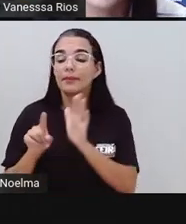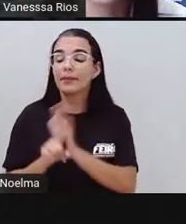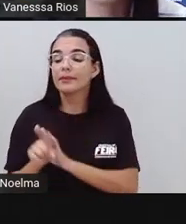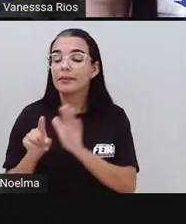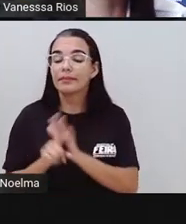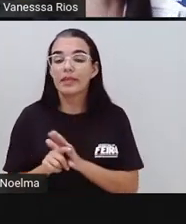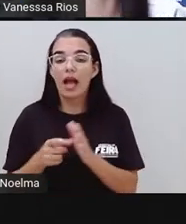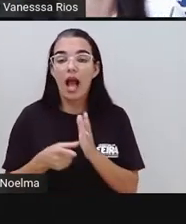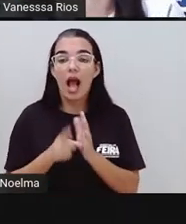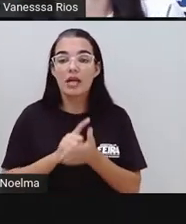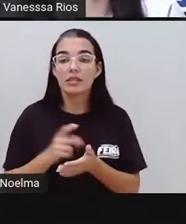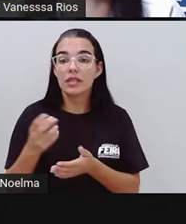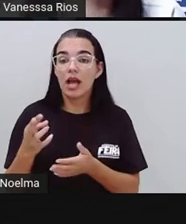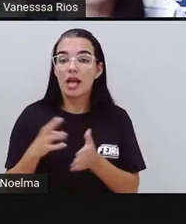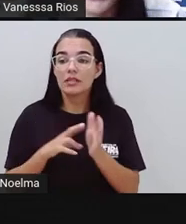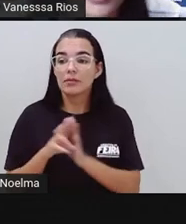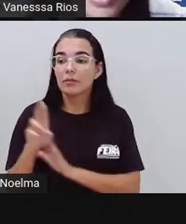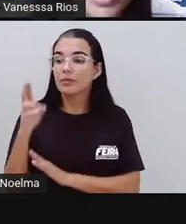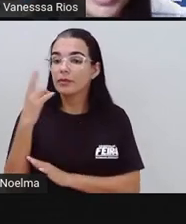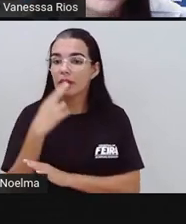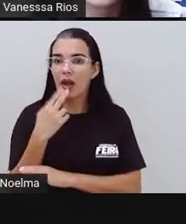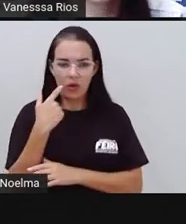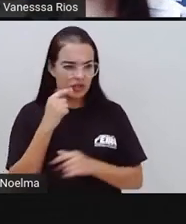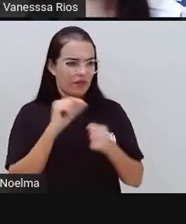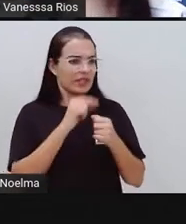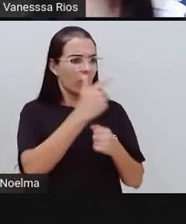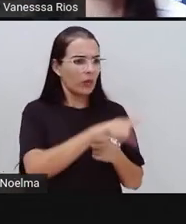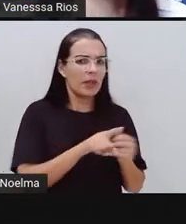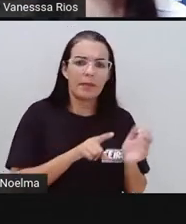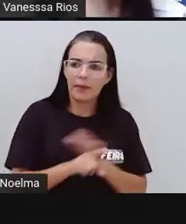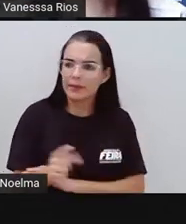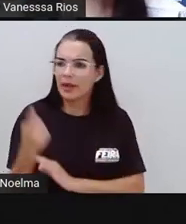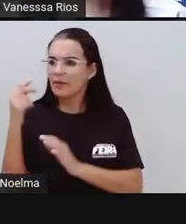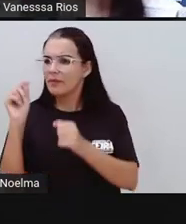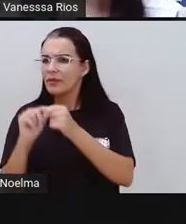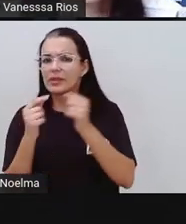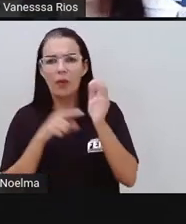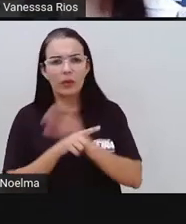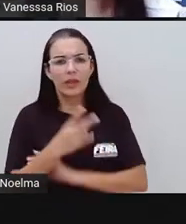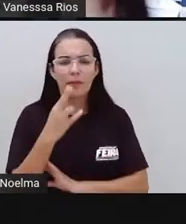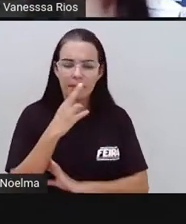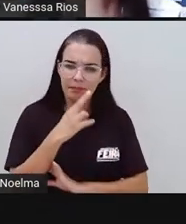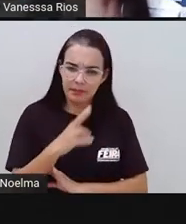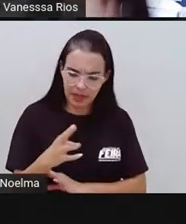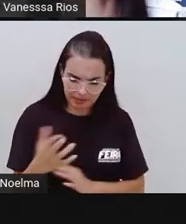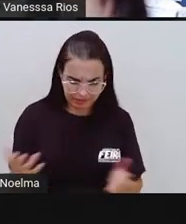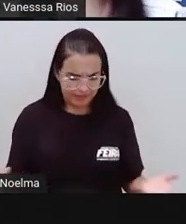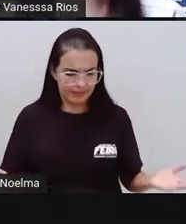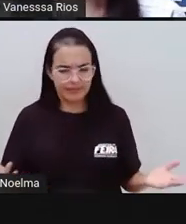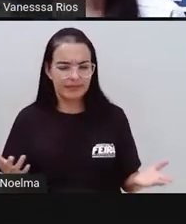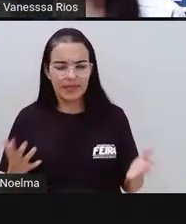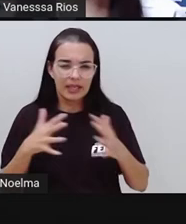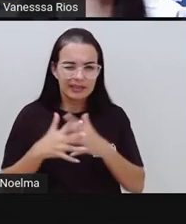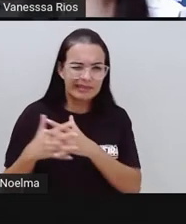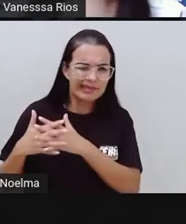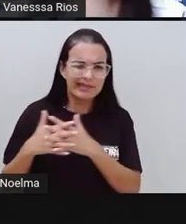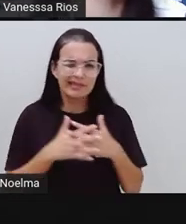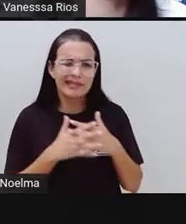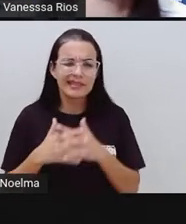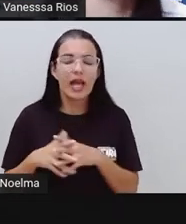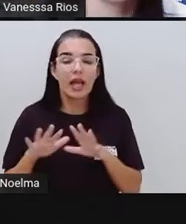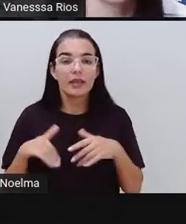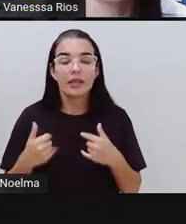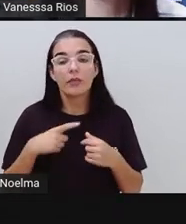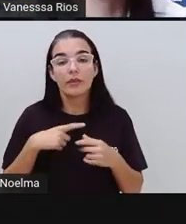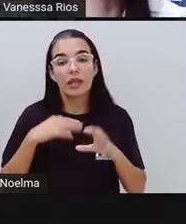receber a resposta ele já faz outra pergunta. Então, o processo de construção do gênero textual em relação às